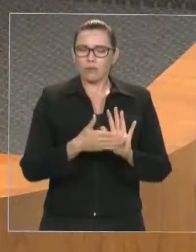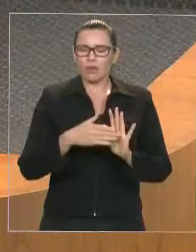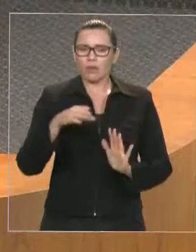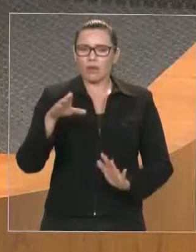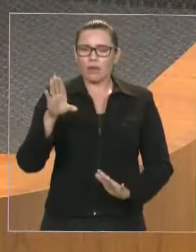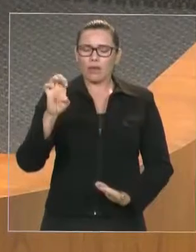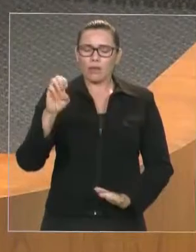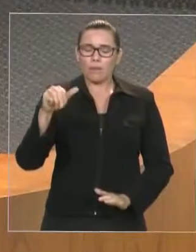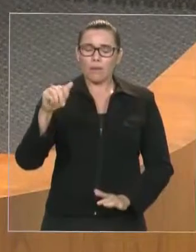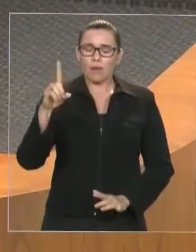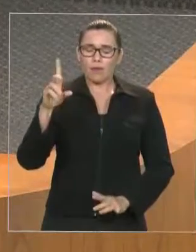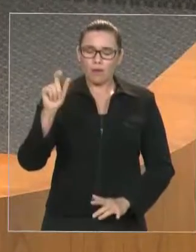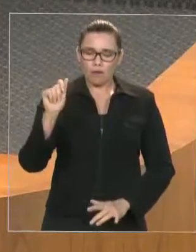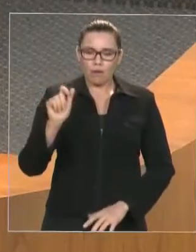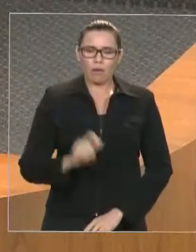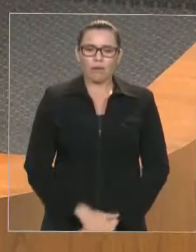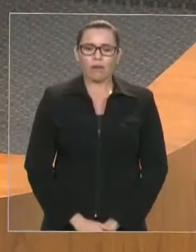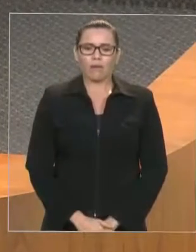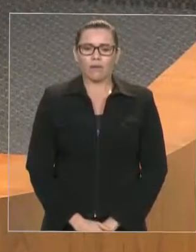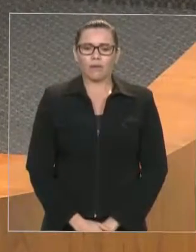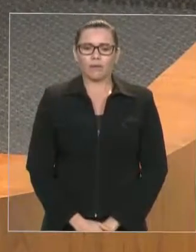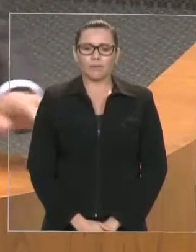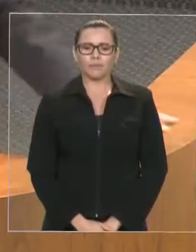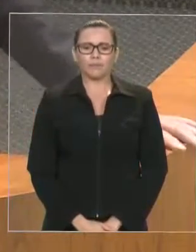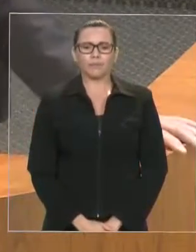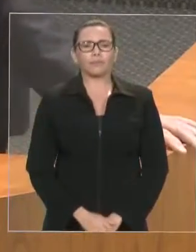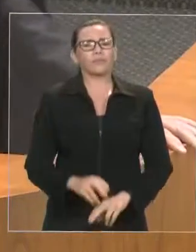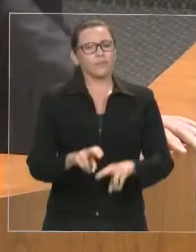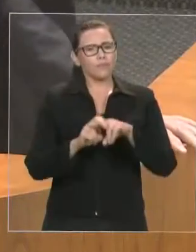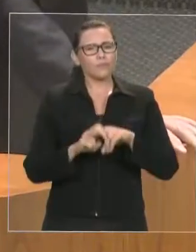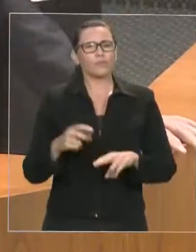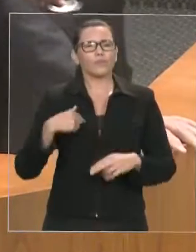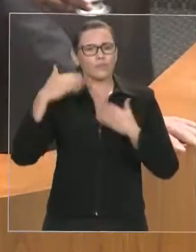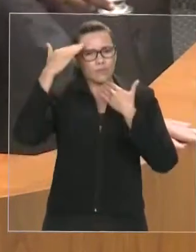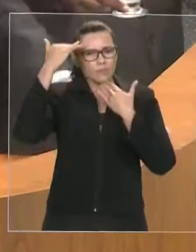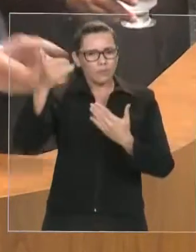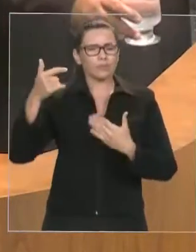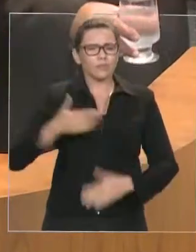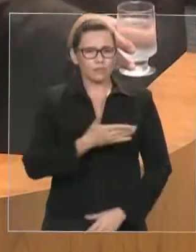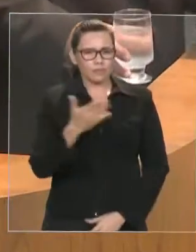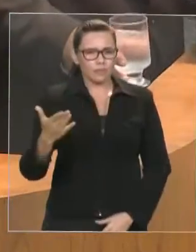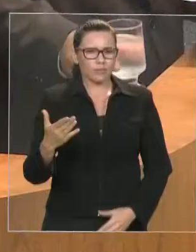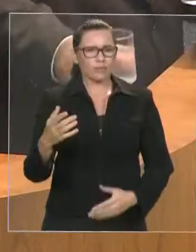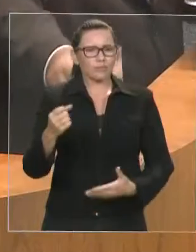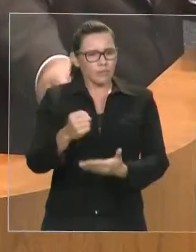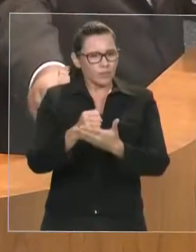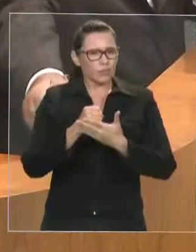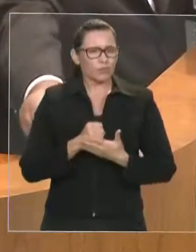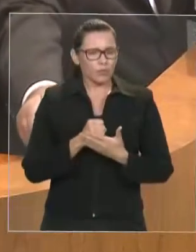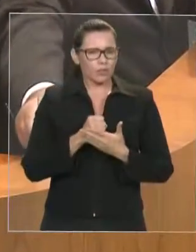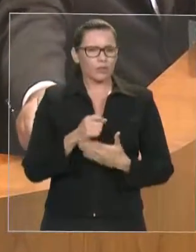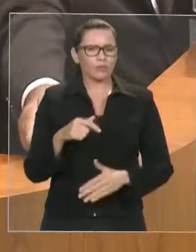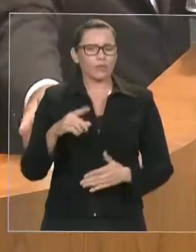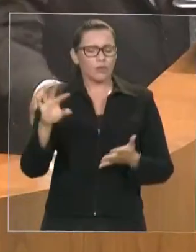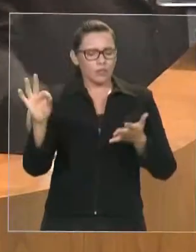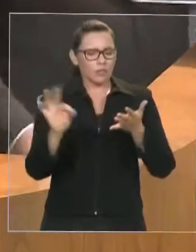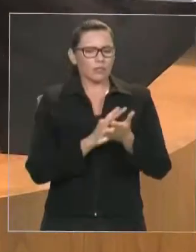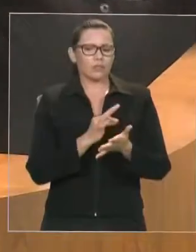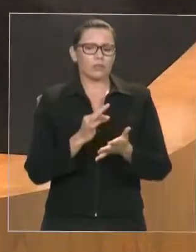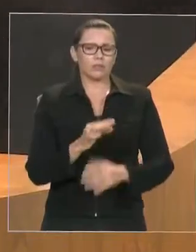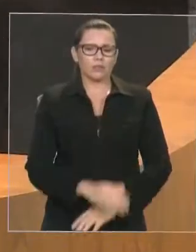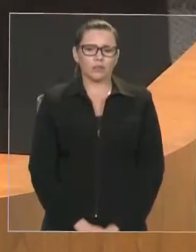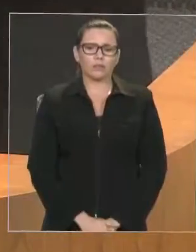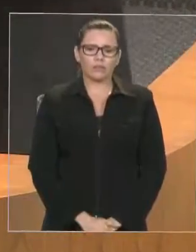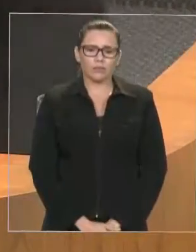qualquer sentimento político, partidário ou de lado, neste momento, mas que observe a valorização dessa Casa.